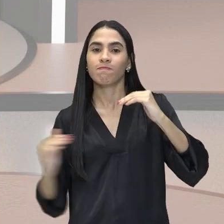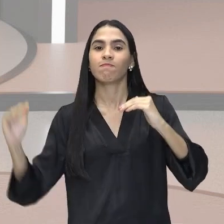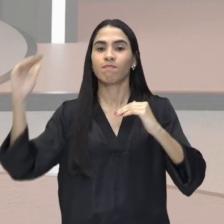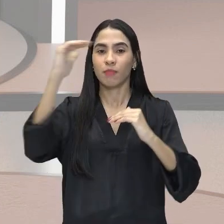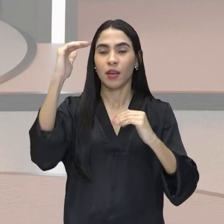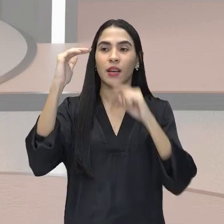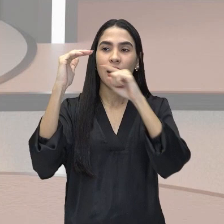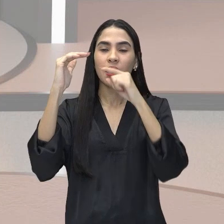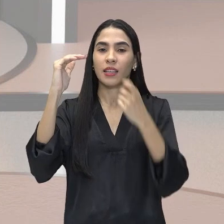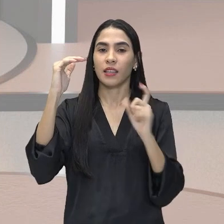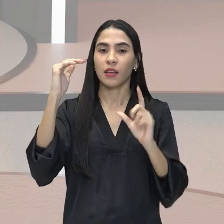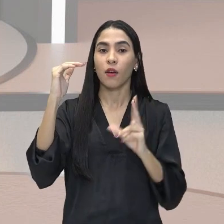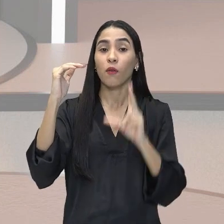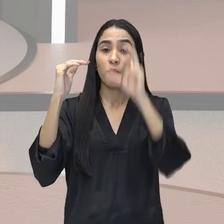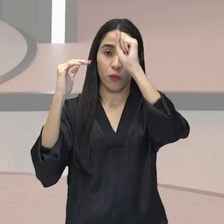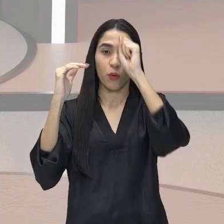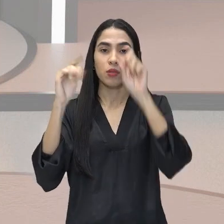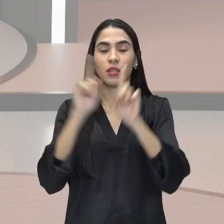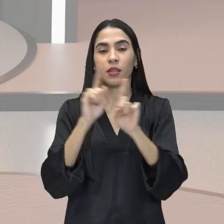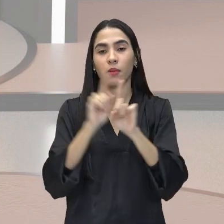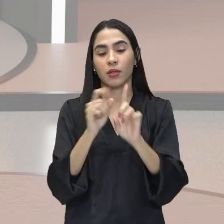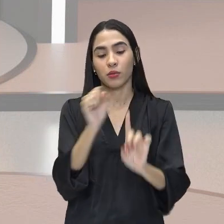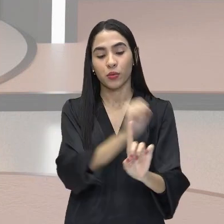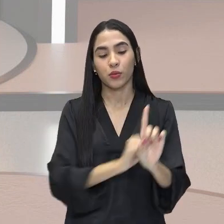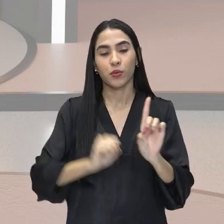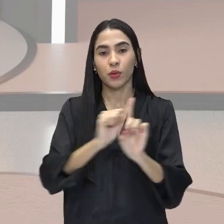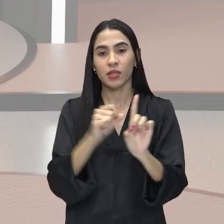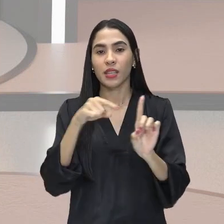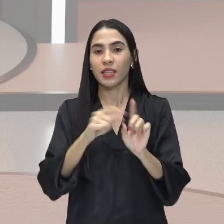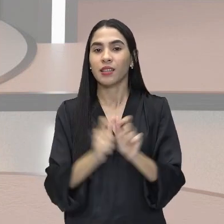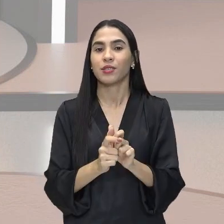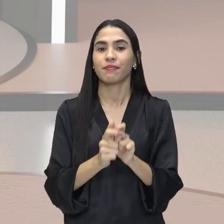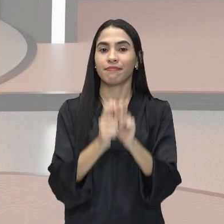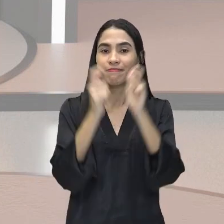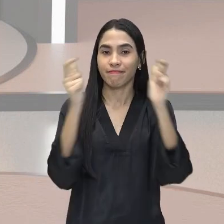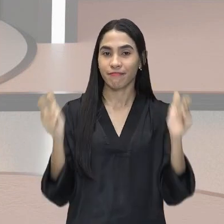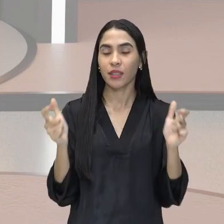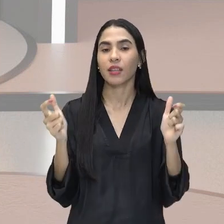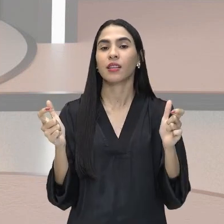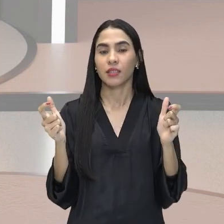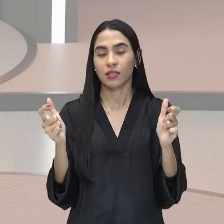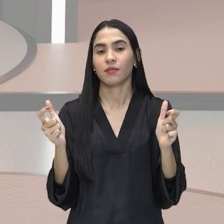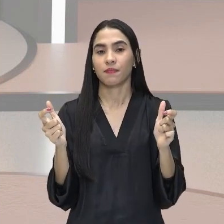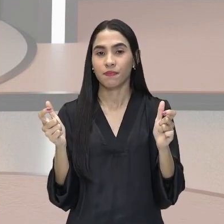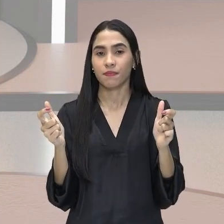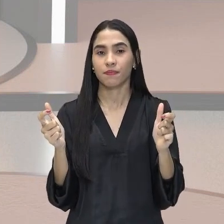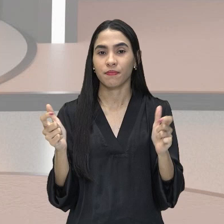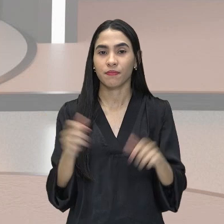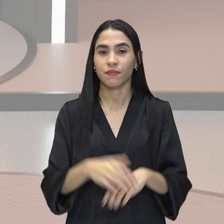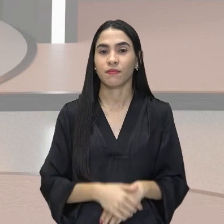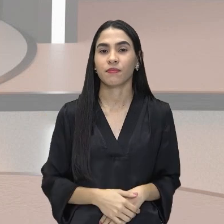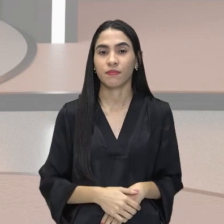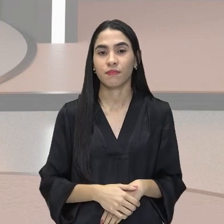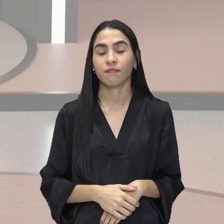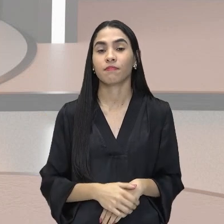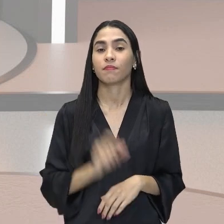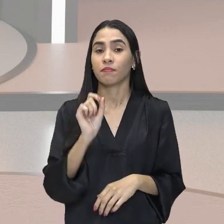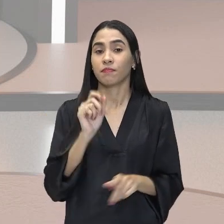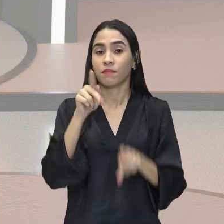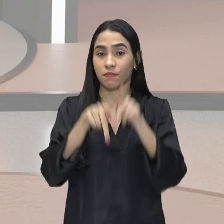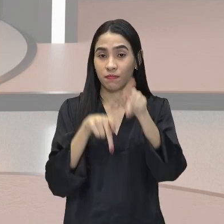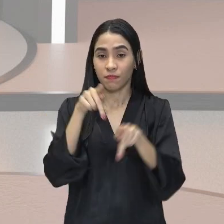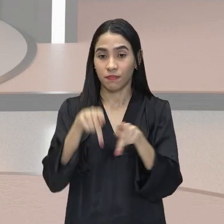tendo mais força do que uma sociedade, ou grande parcela da sociedade, que são as